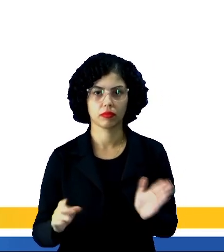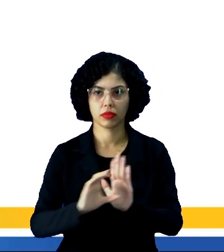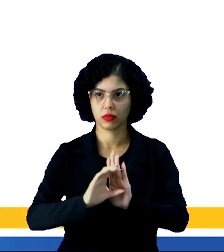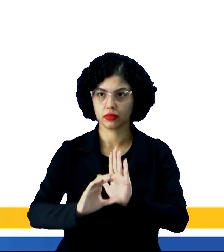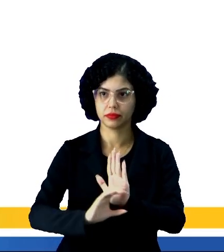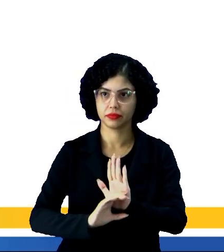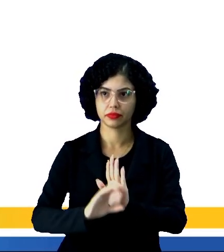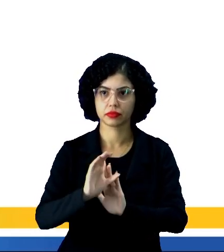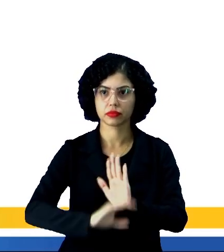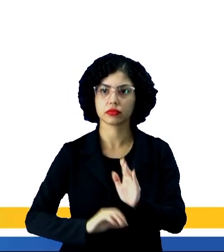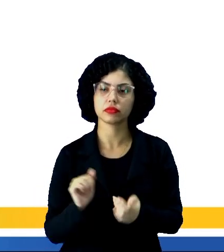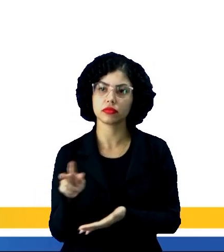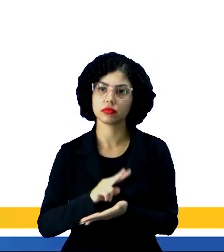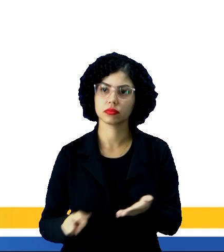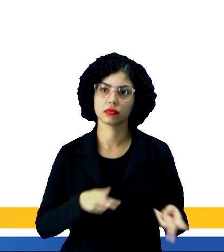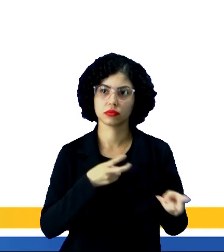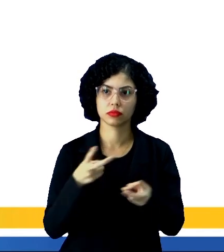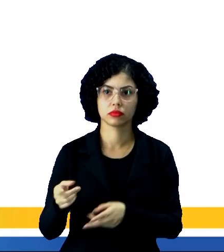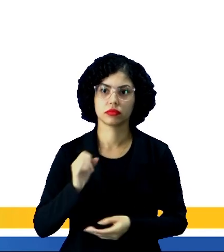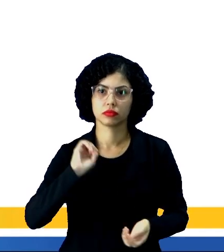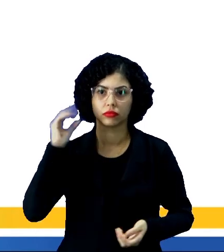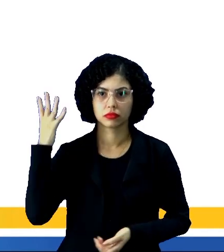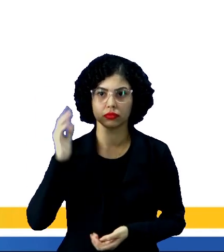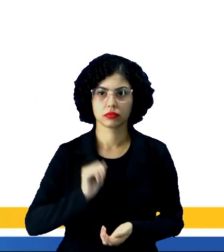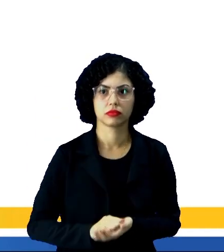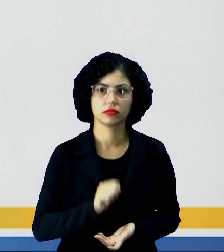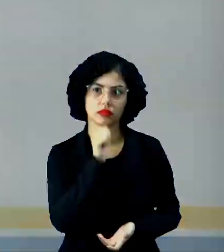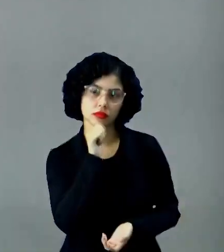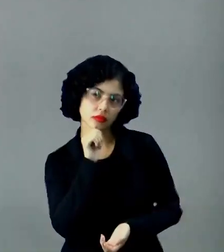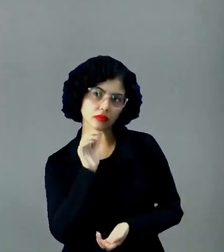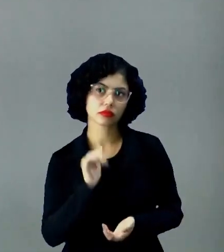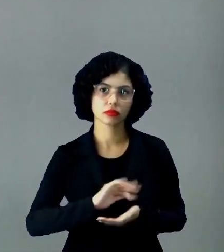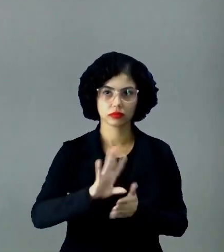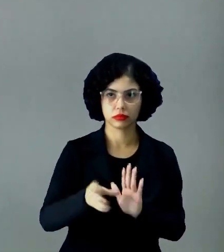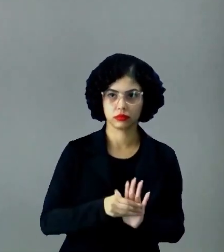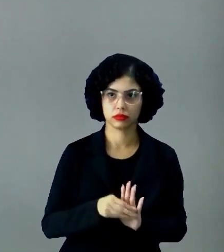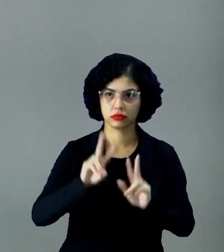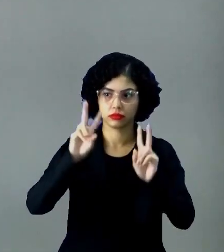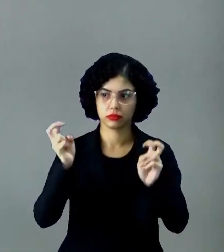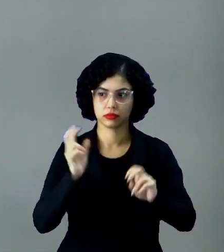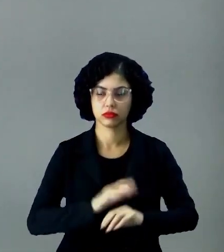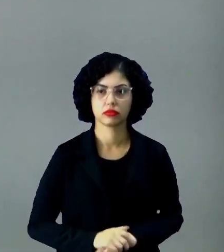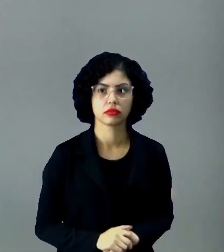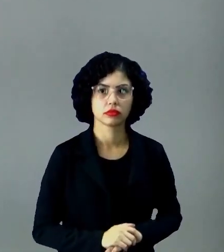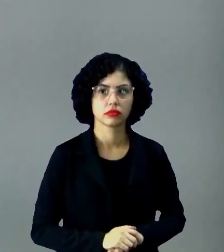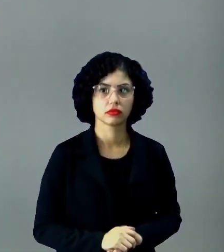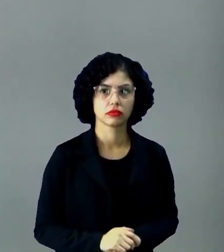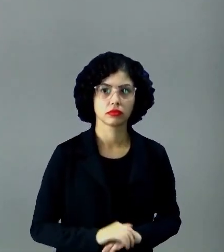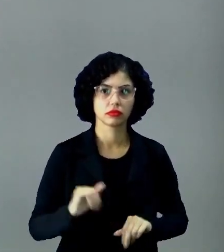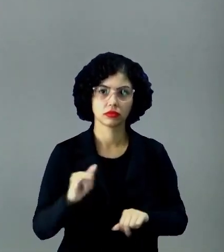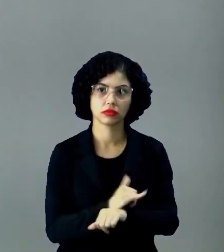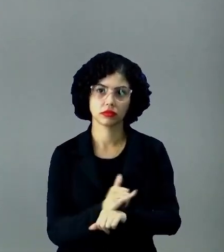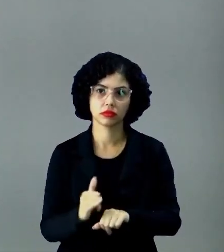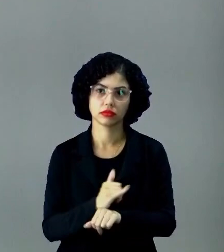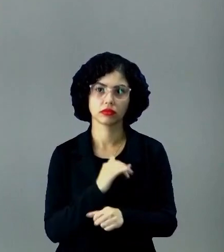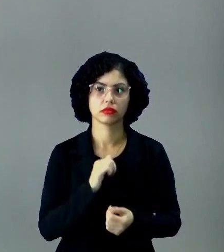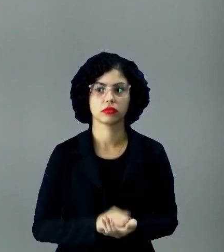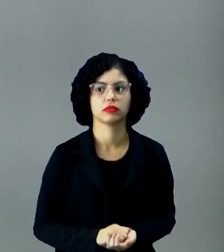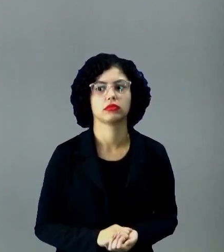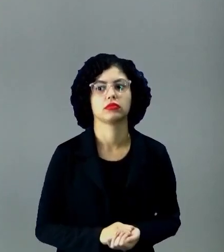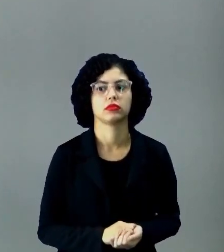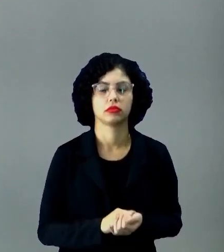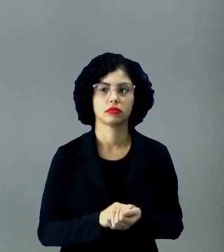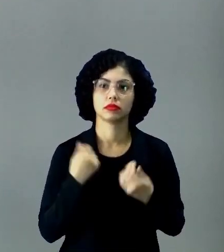observe durante a leitura se o texto corresponde ao que foi colocado no título. Então, a primeira estratégia é essa, gente.